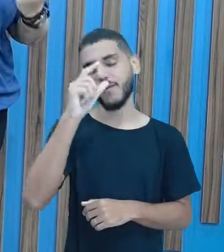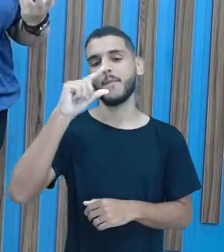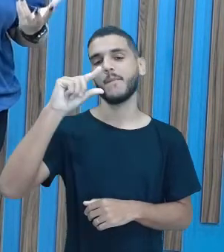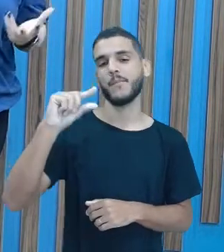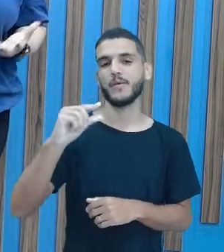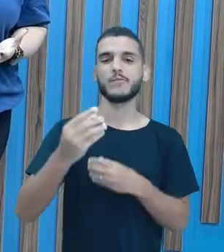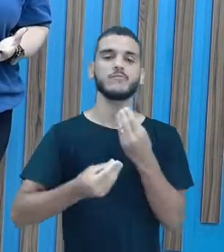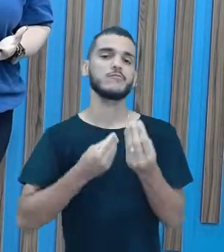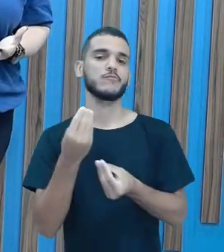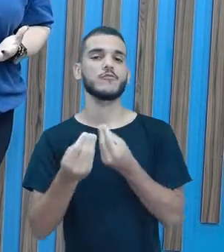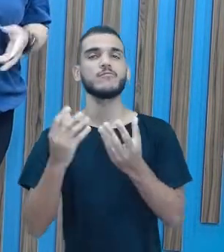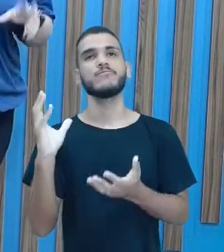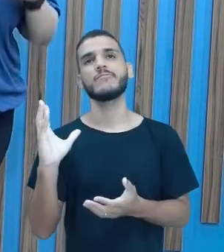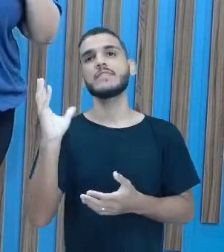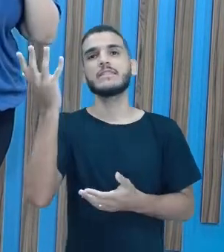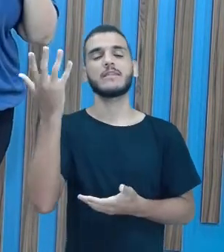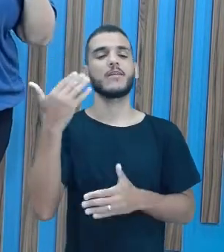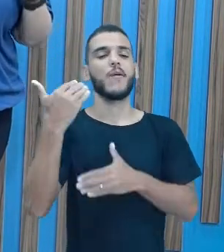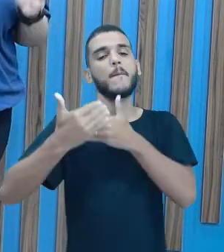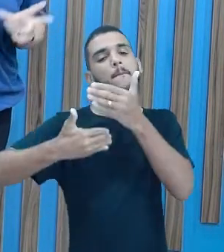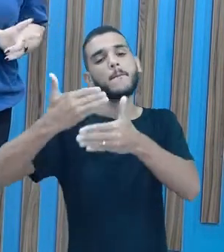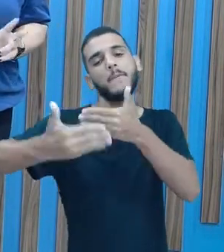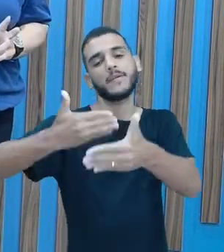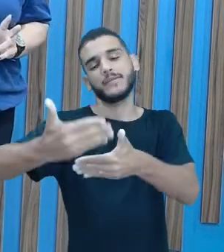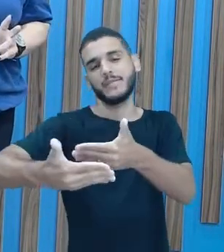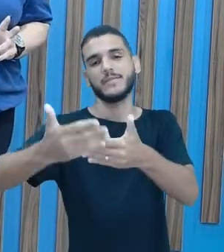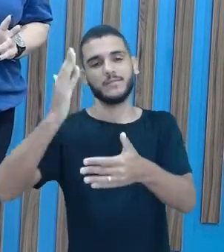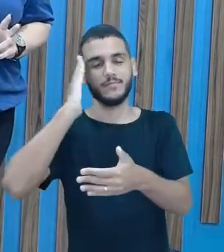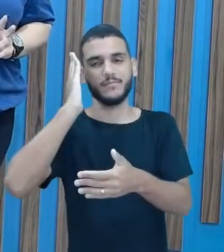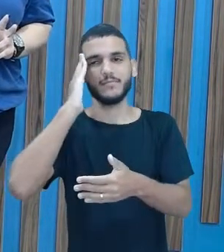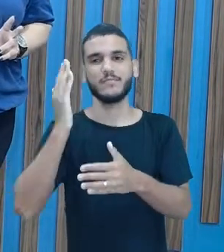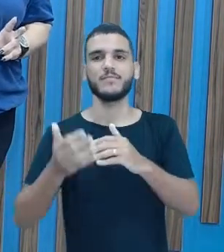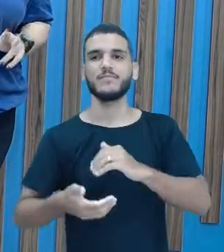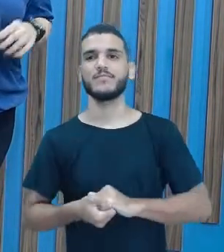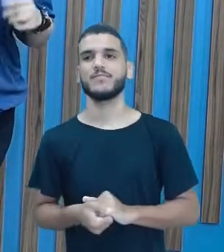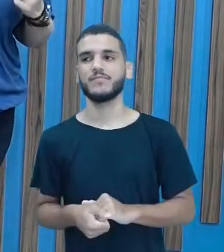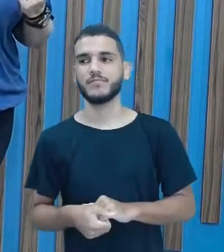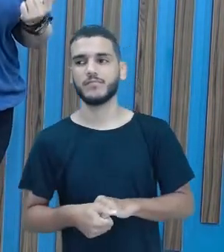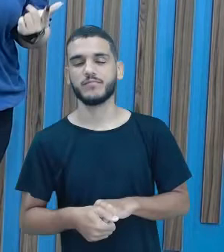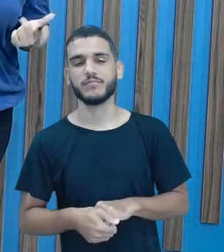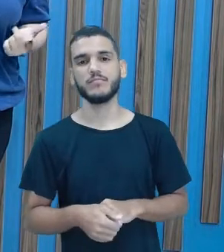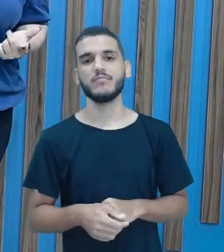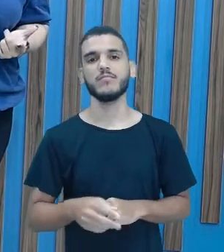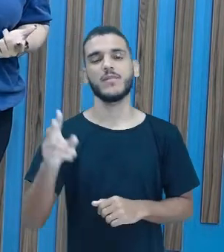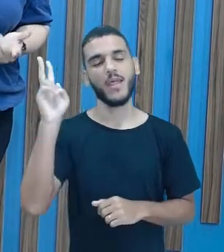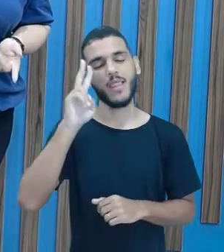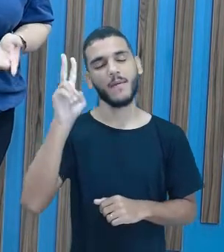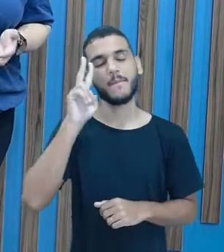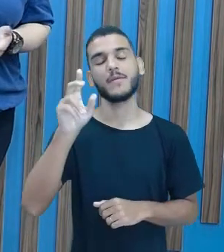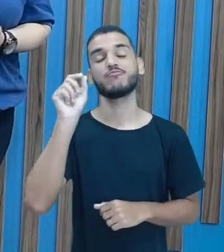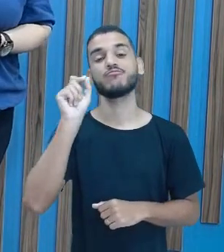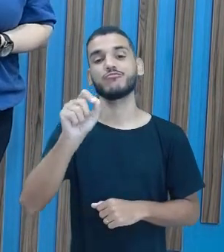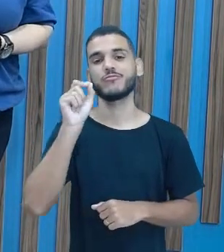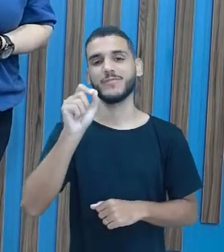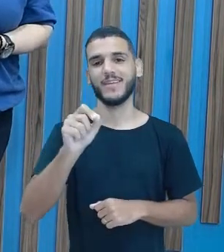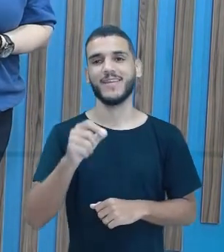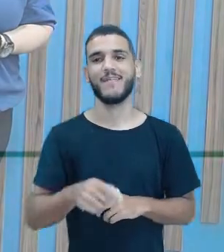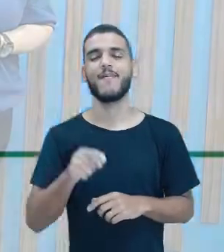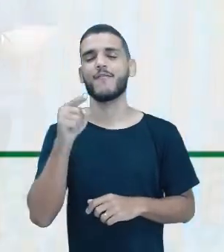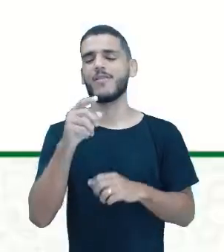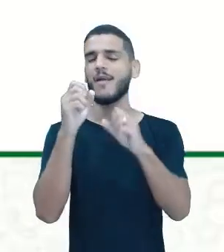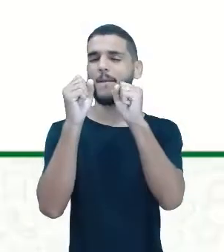acontece, tá certo? Vamos ter uma noçãozinha disso aí. E lembrando sempre que você